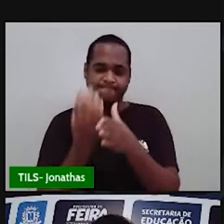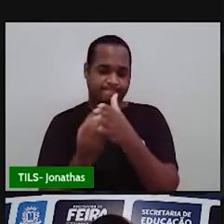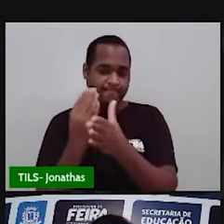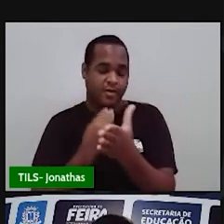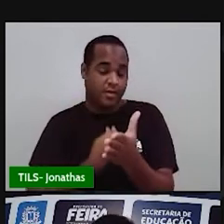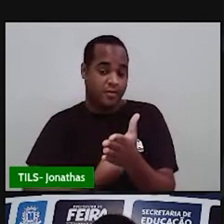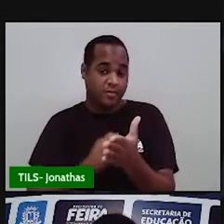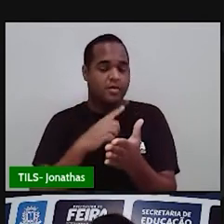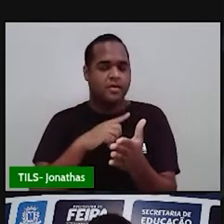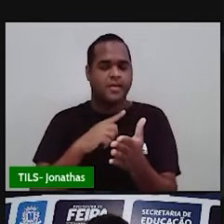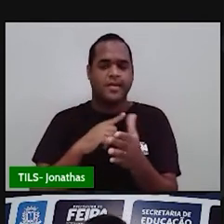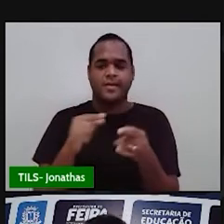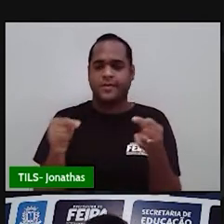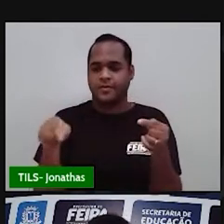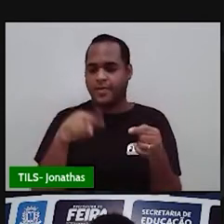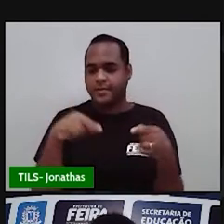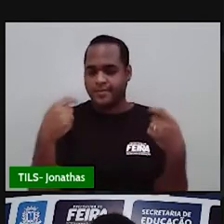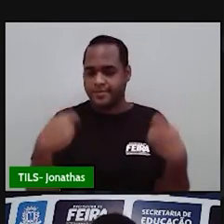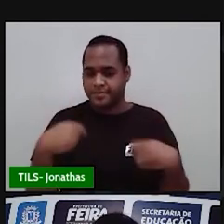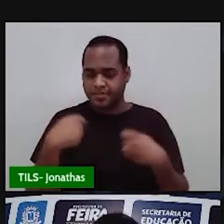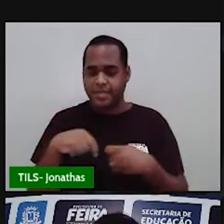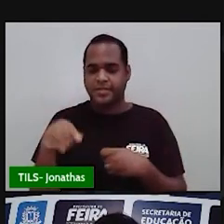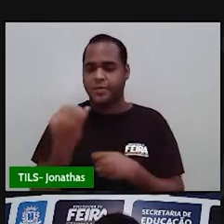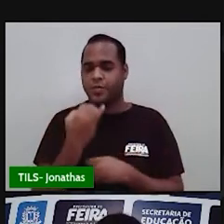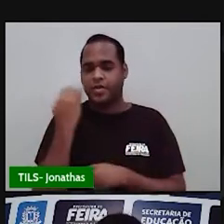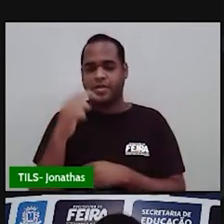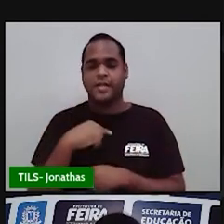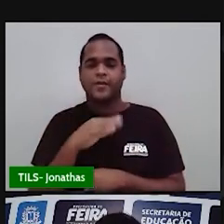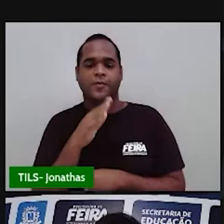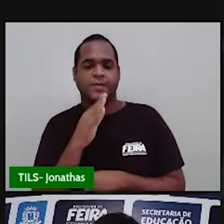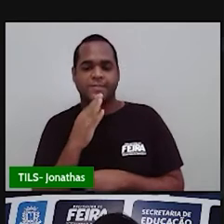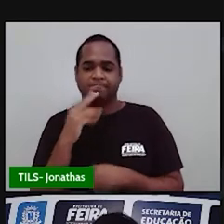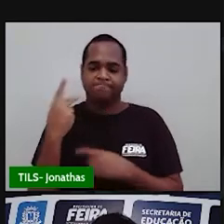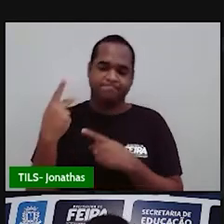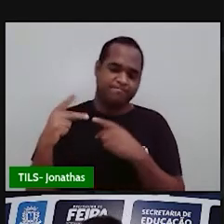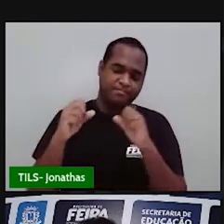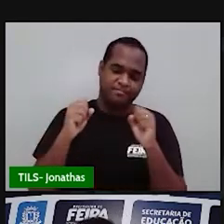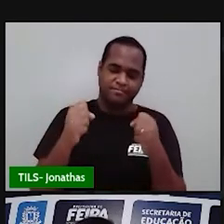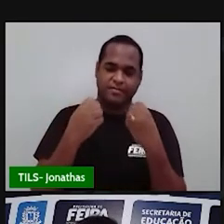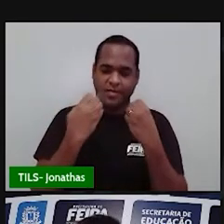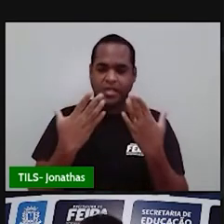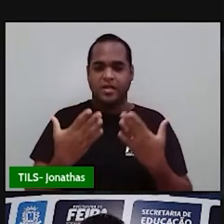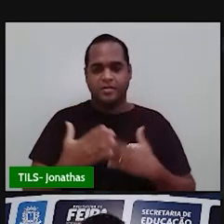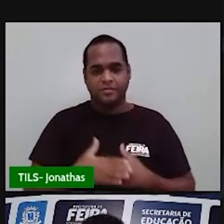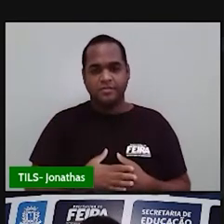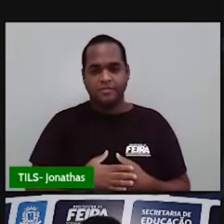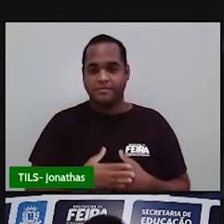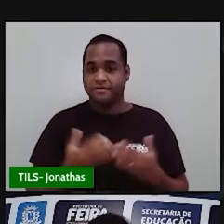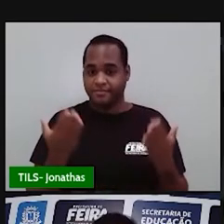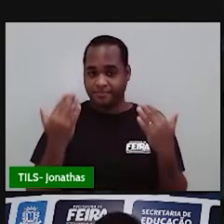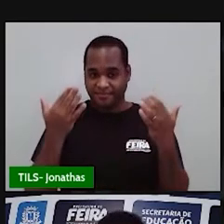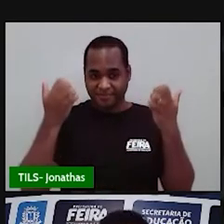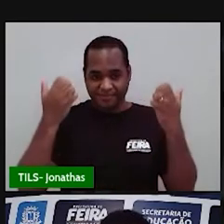nossa vida e que a gente precise desse conhecimento. Valeu? Então, vem comigo.